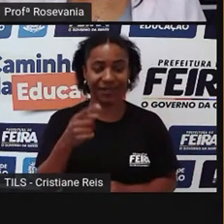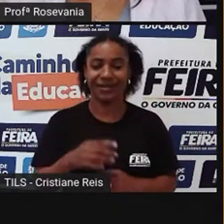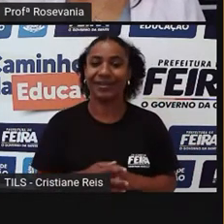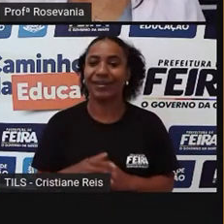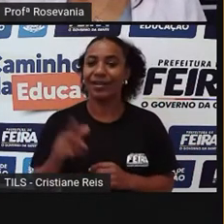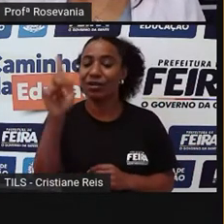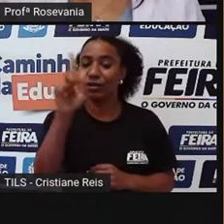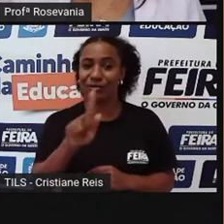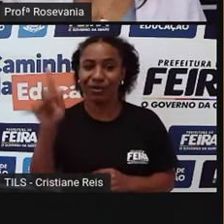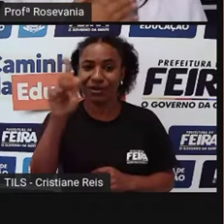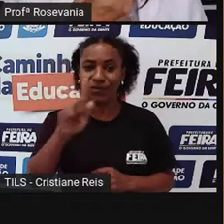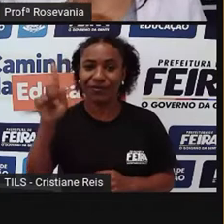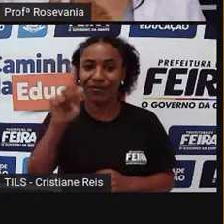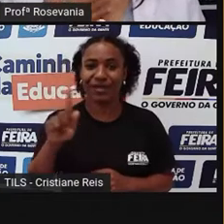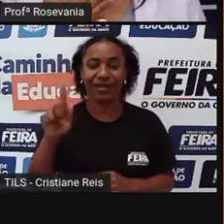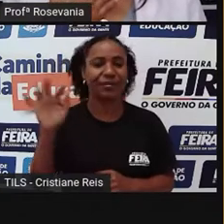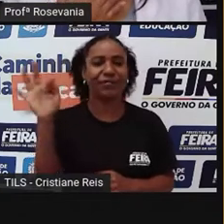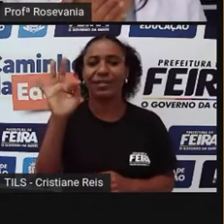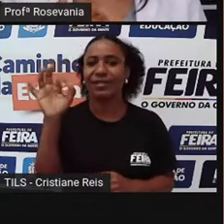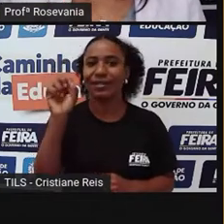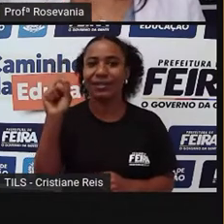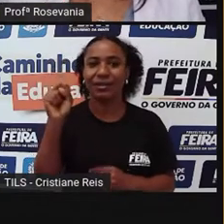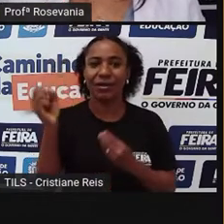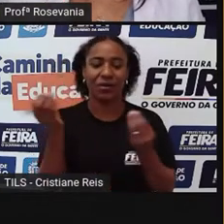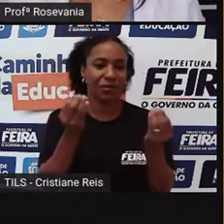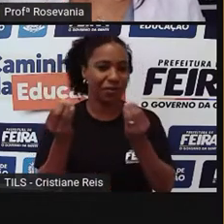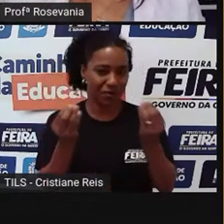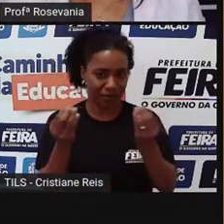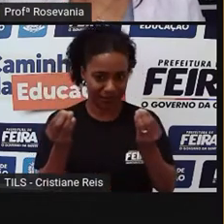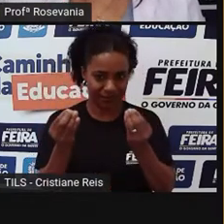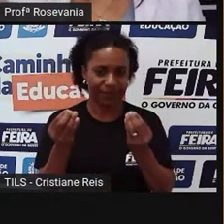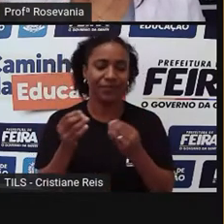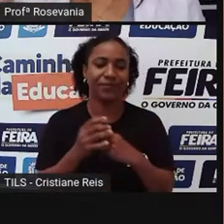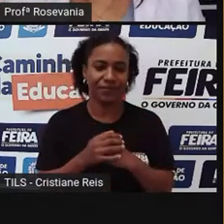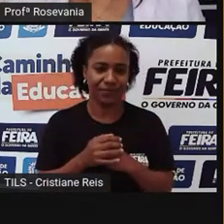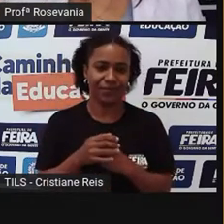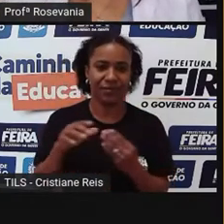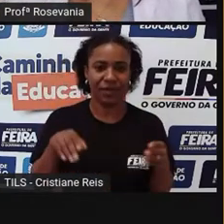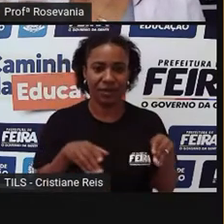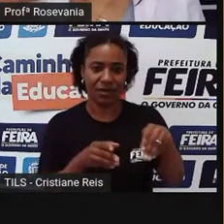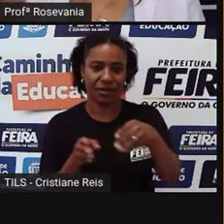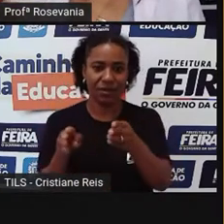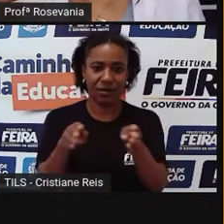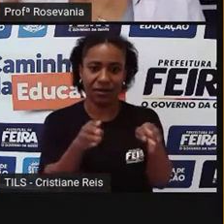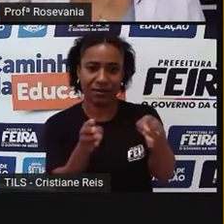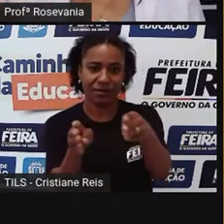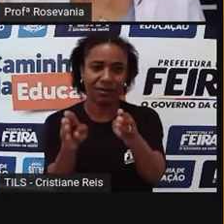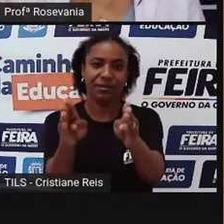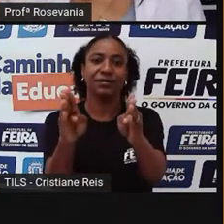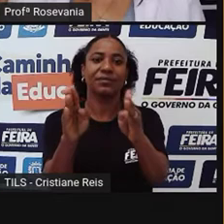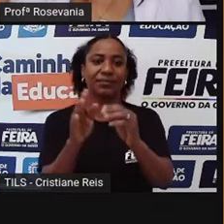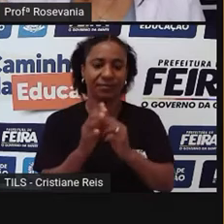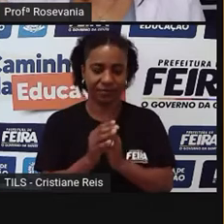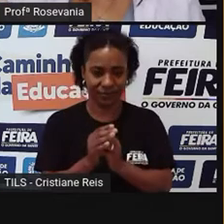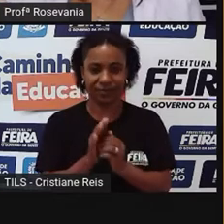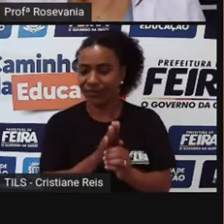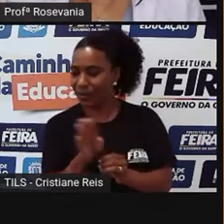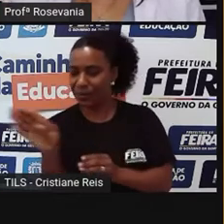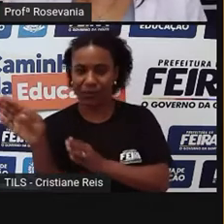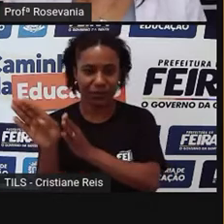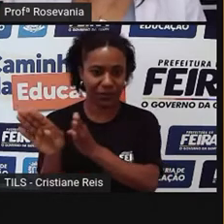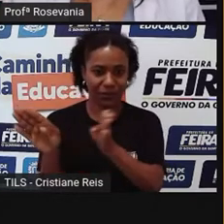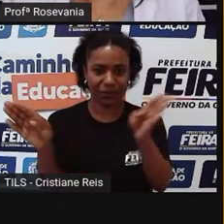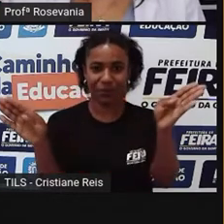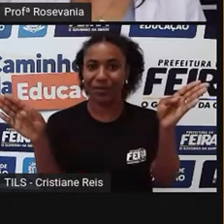se centrava muito próximo às estradas, né, que levavam, que davam, né,